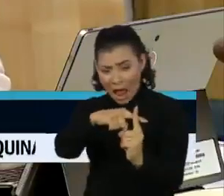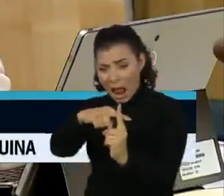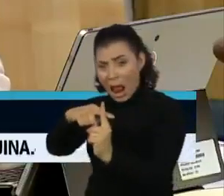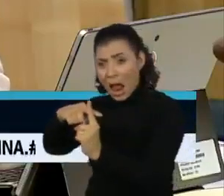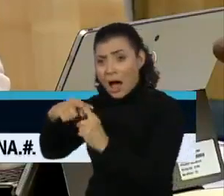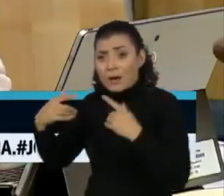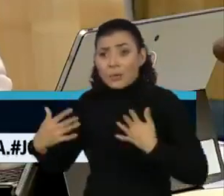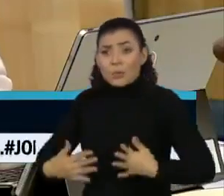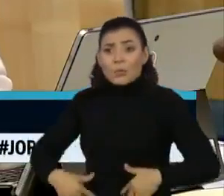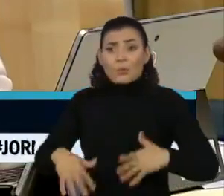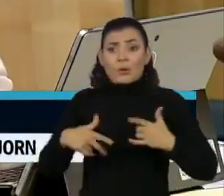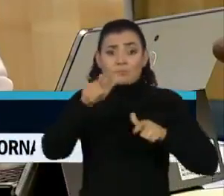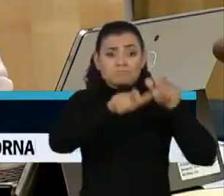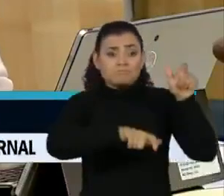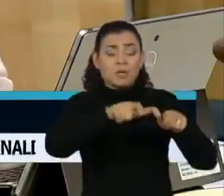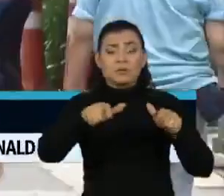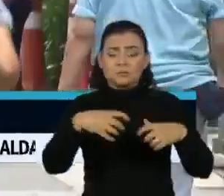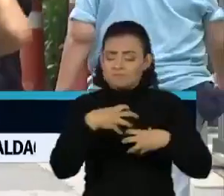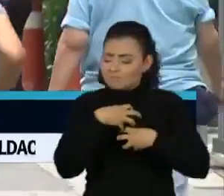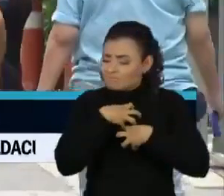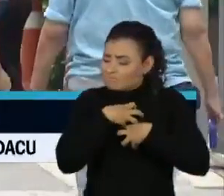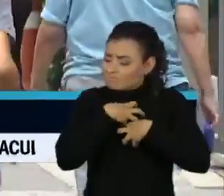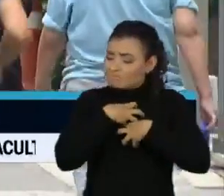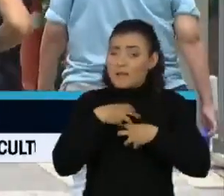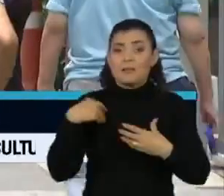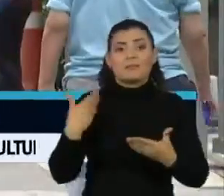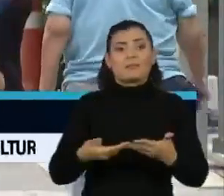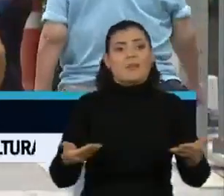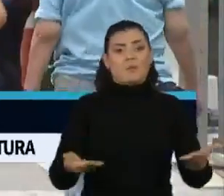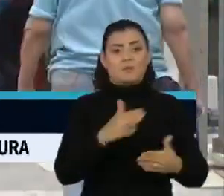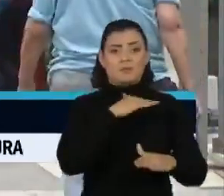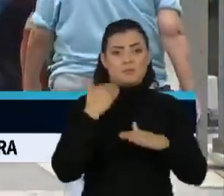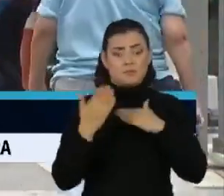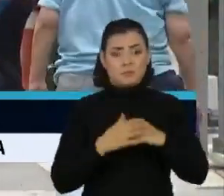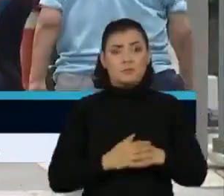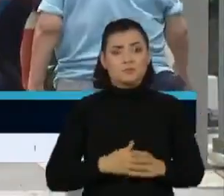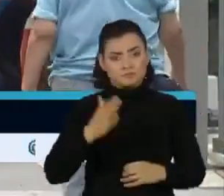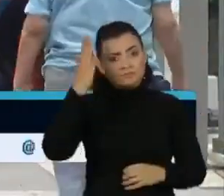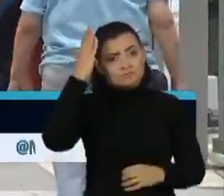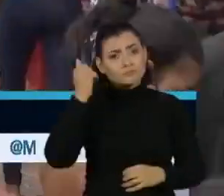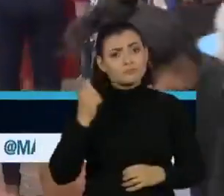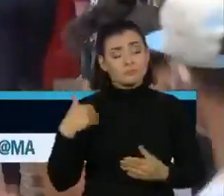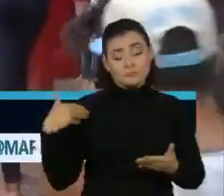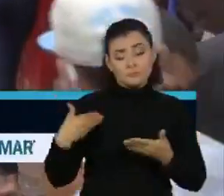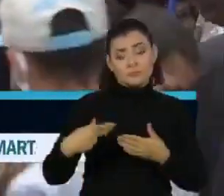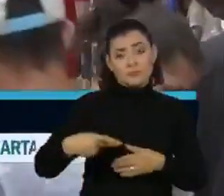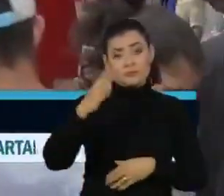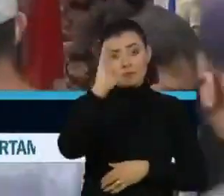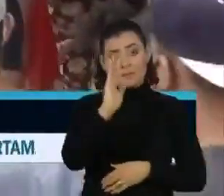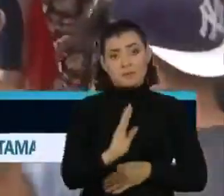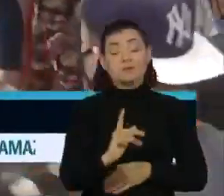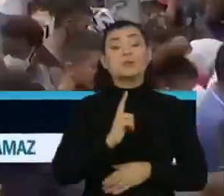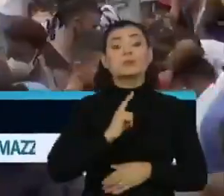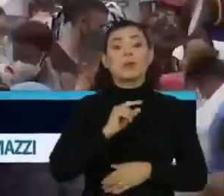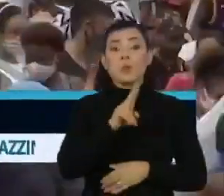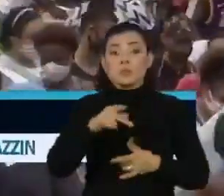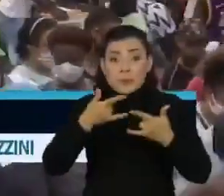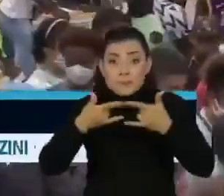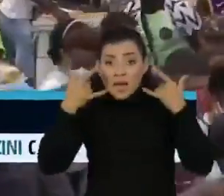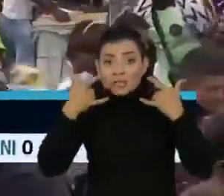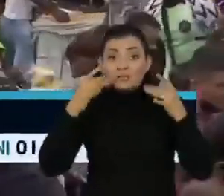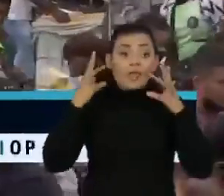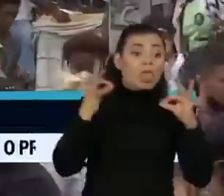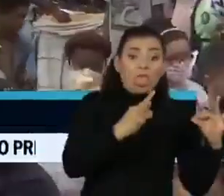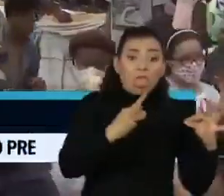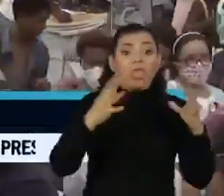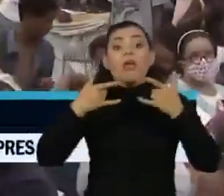de pessoas que foram afetadas até esse momento. Sei que há uma controvérsia recente no Brasil sobre o uso consistente de máscara,